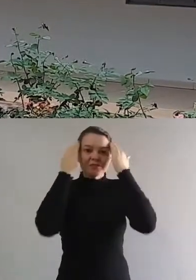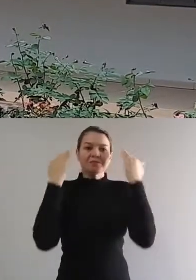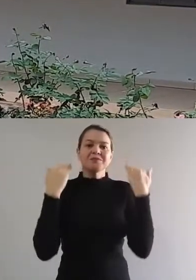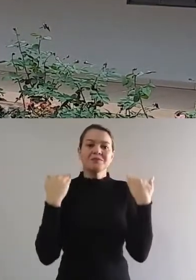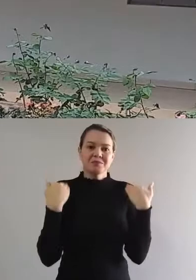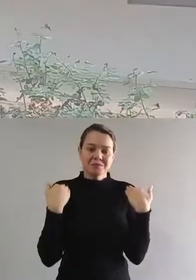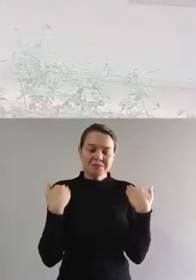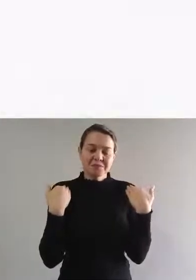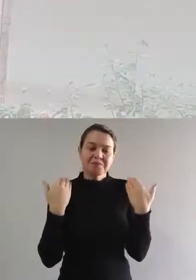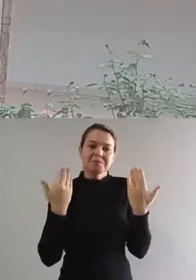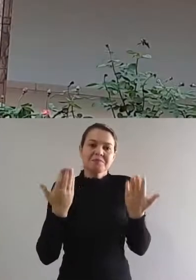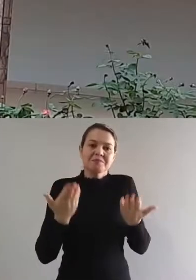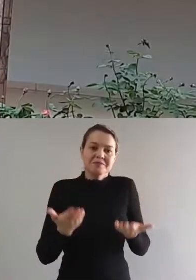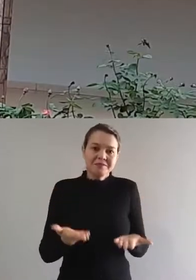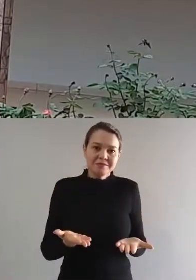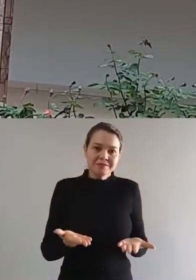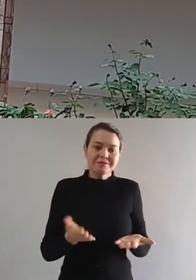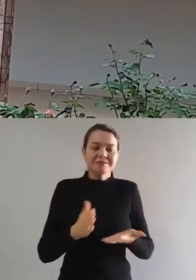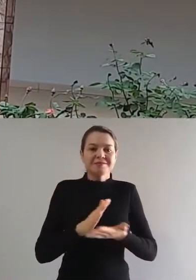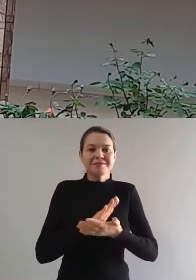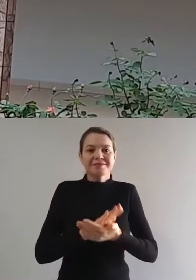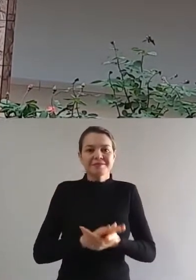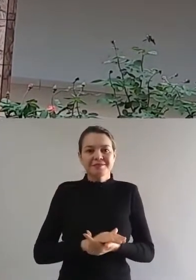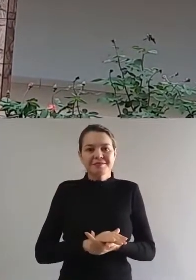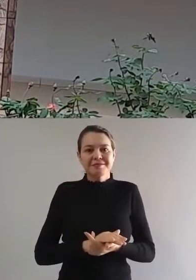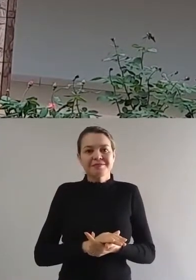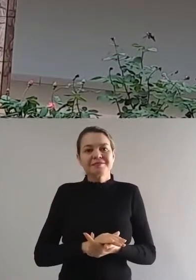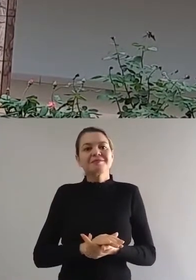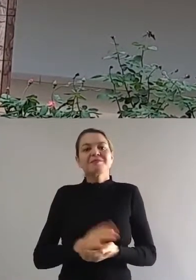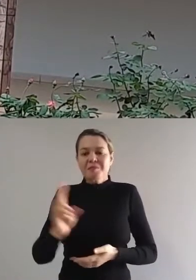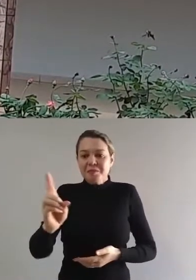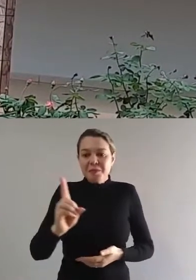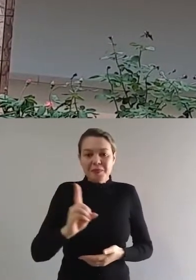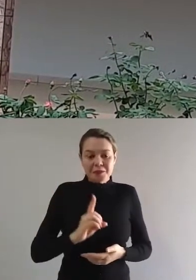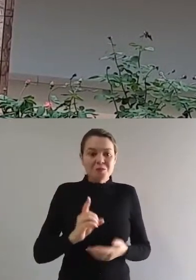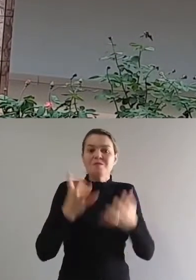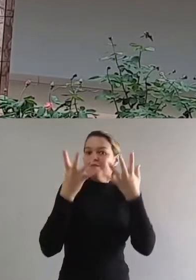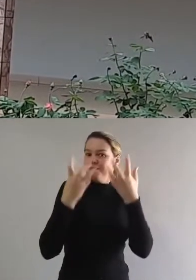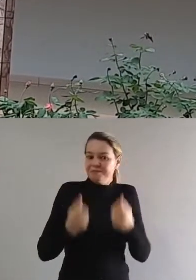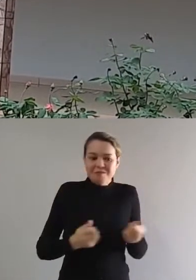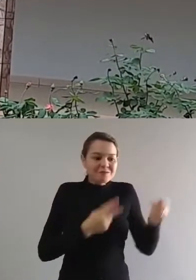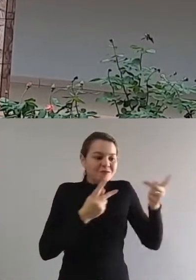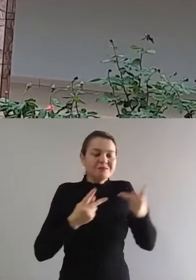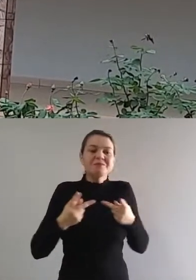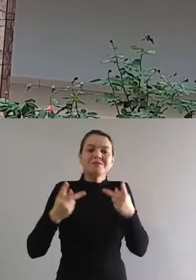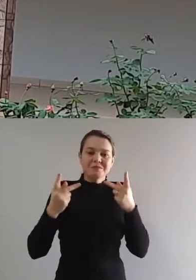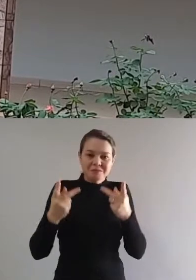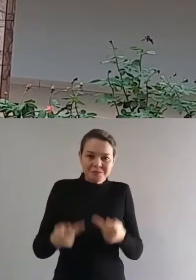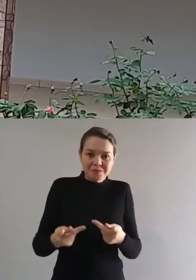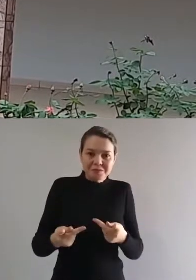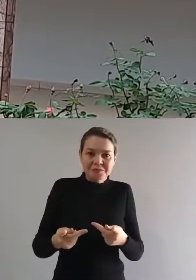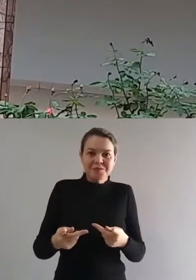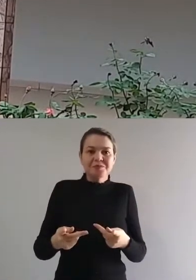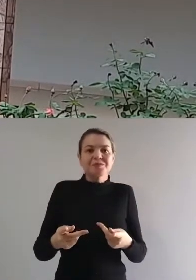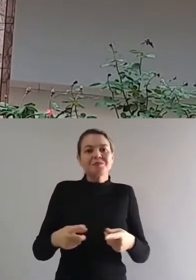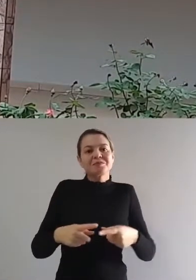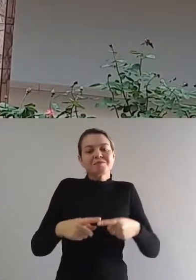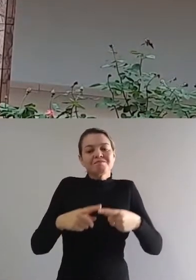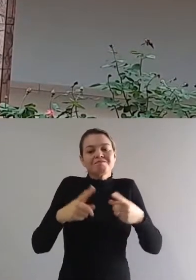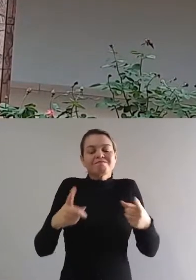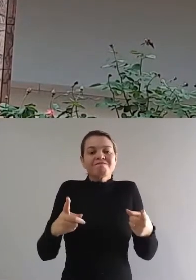vida contemplativa. Eu vim, aceitei, mas fiquei apenas três dias.